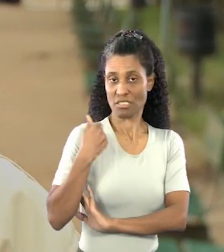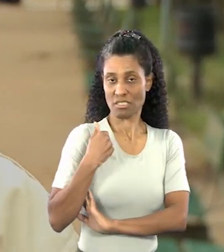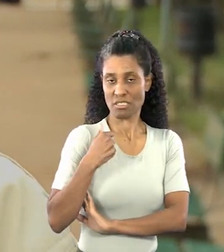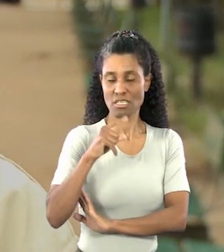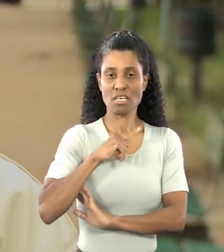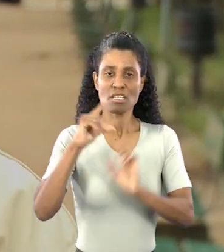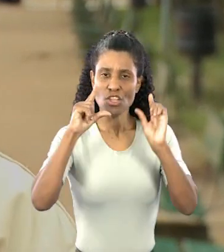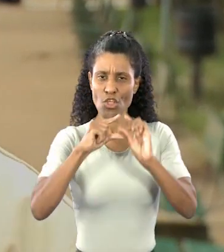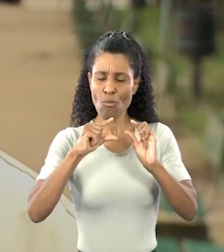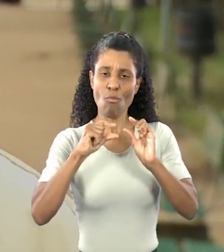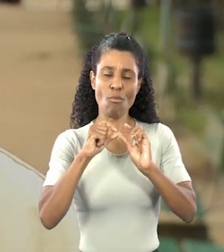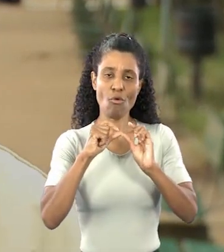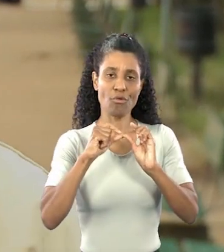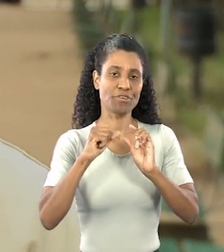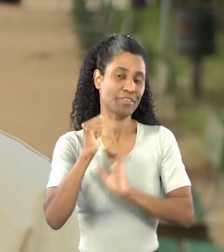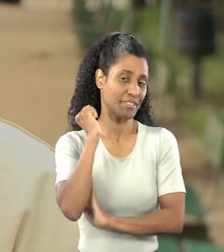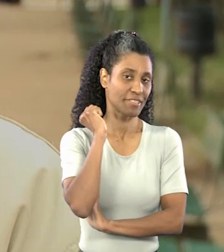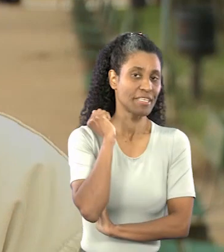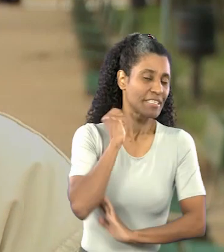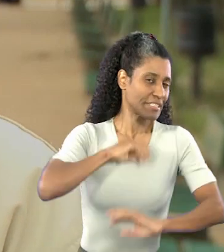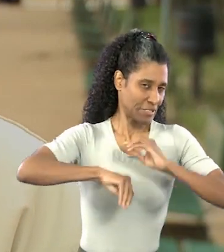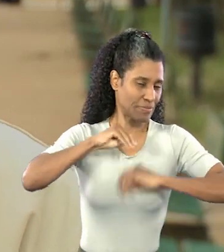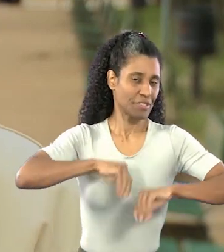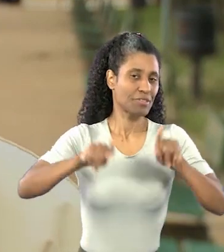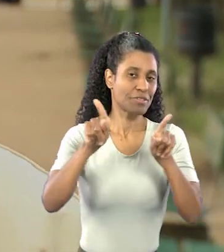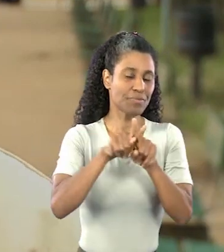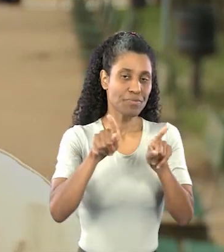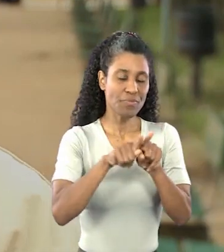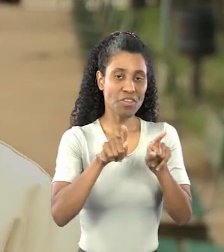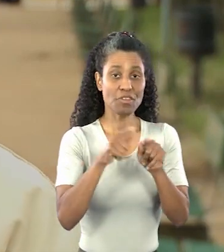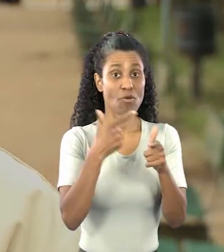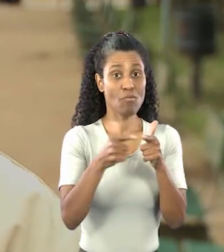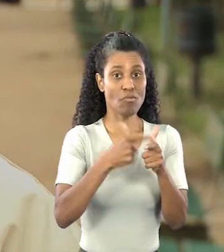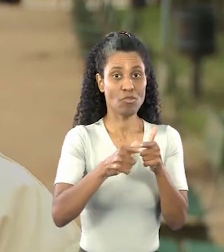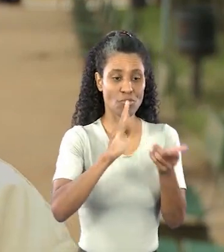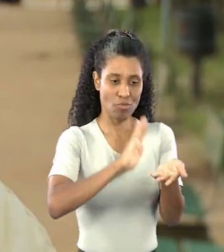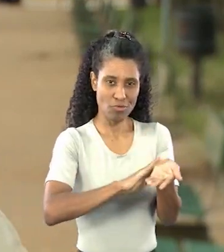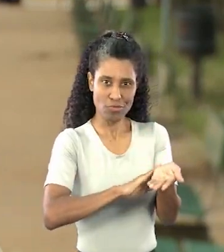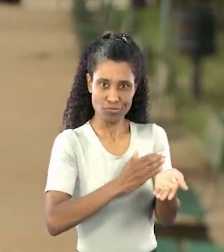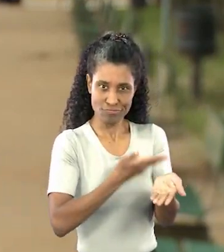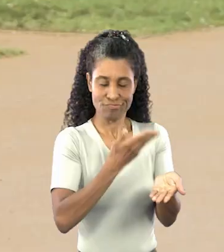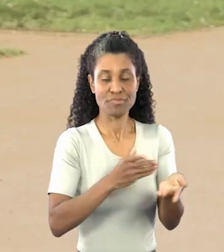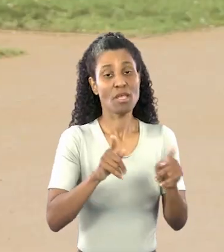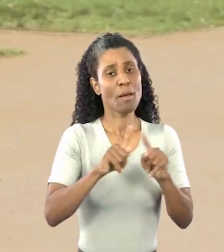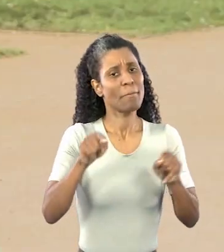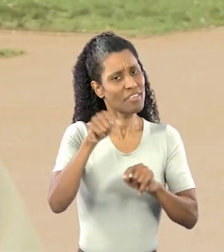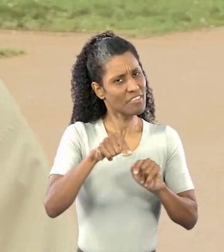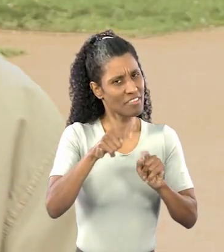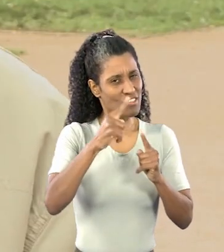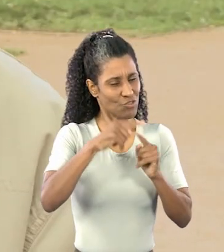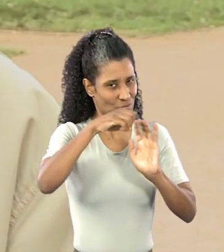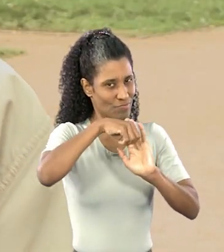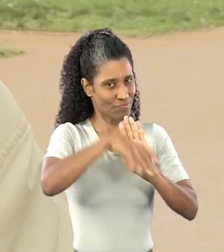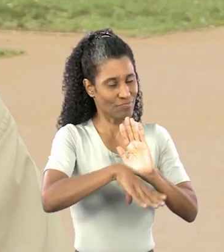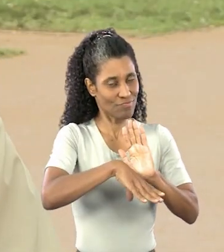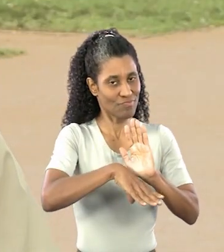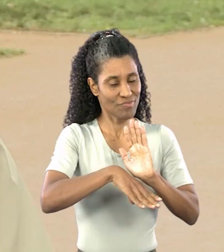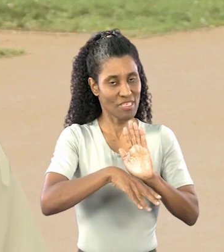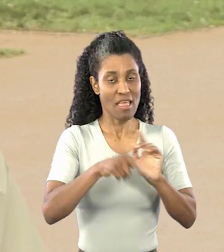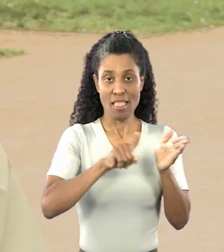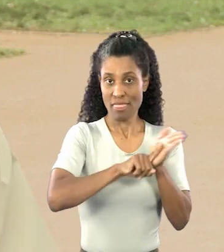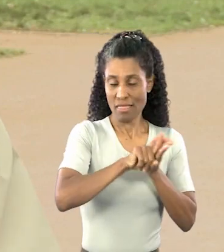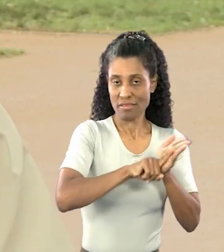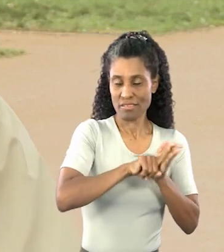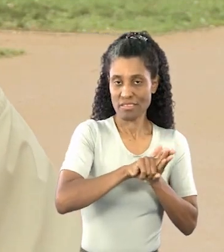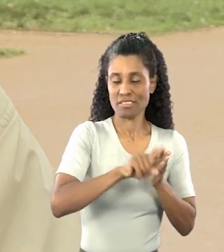sofrem menos de depressão e de problemas relacionados à pressão sanguínea. Mas esses benefícios,